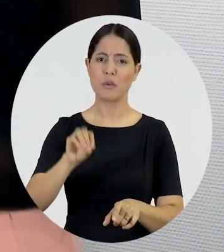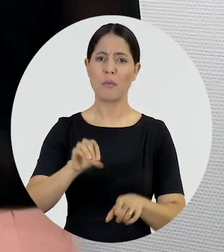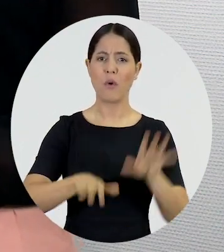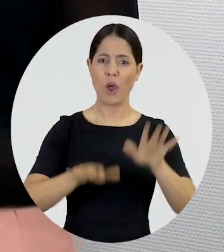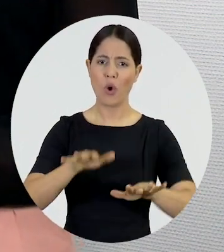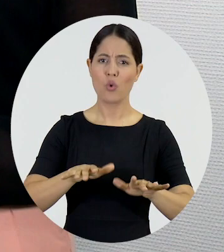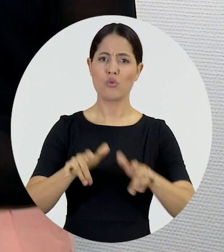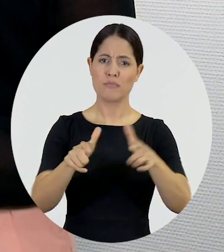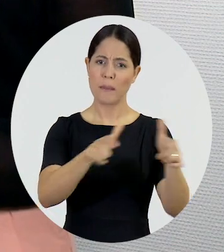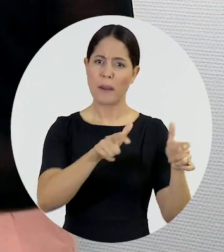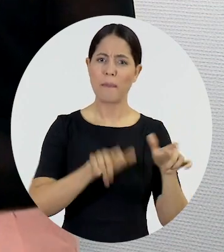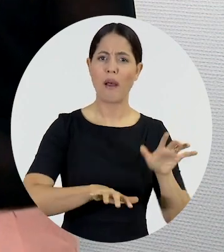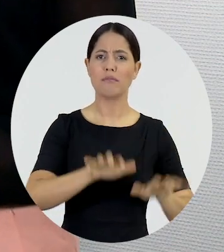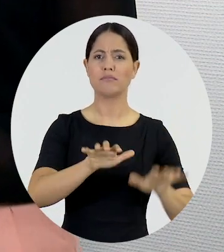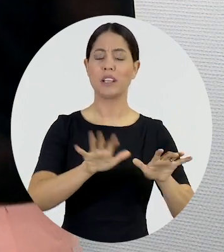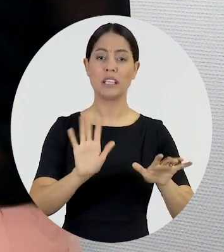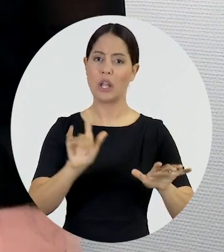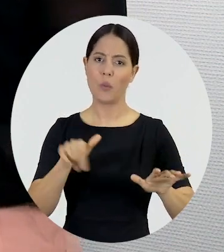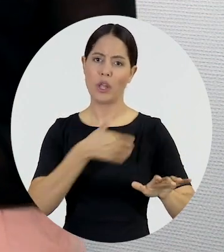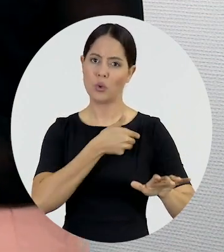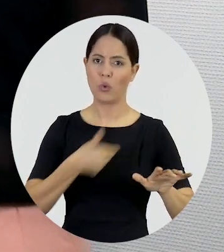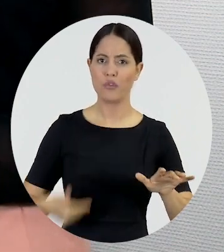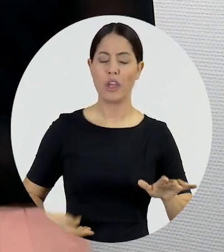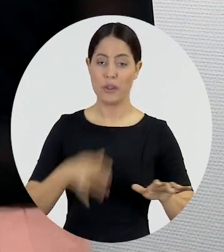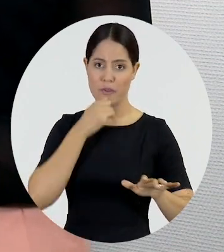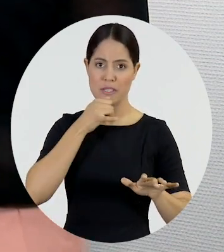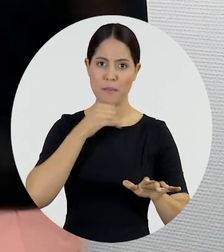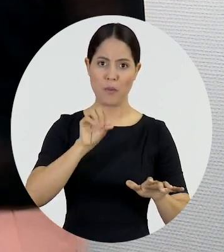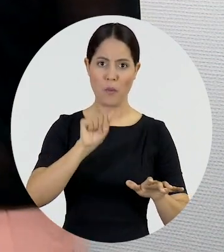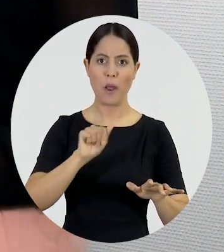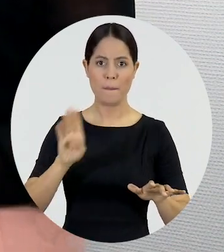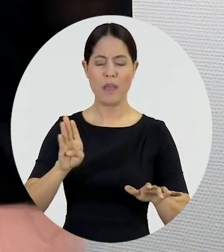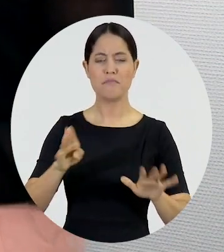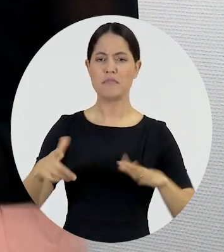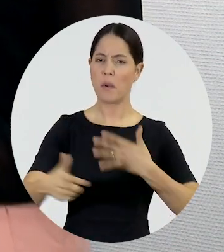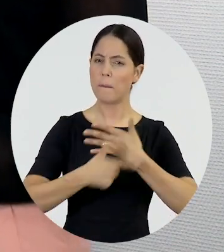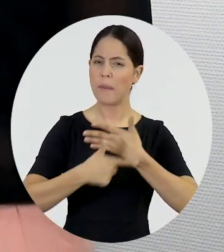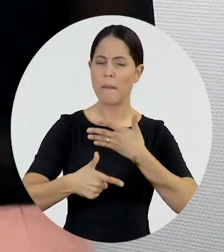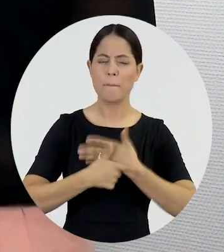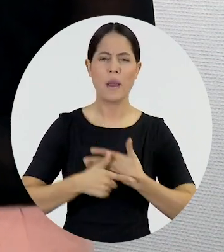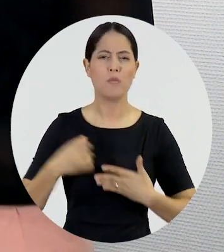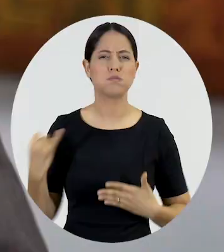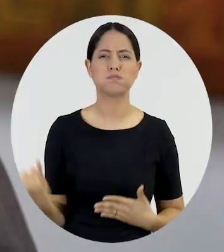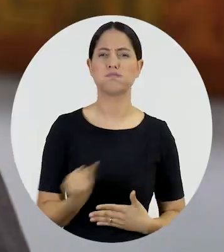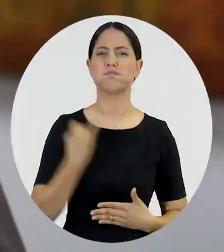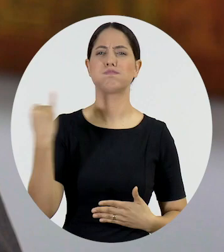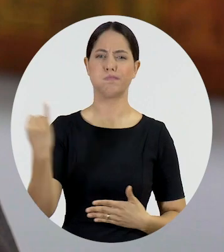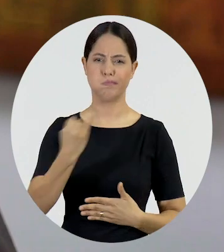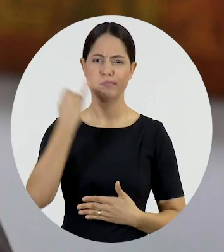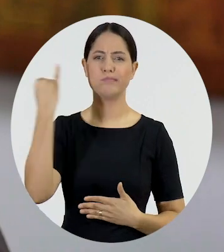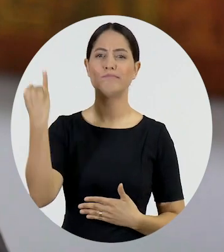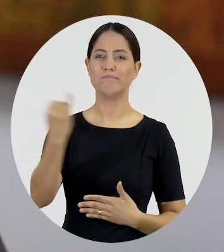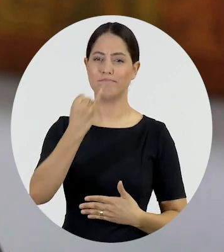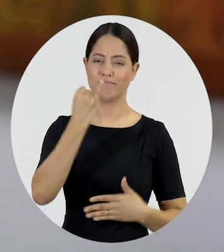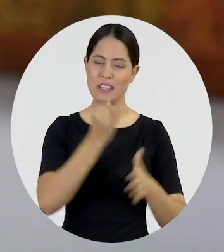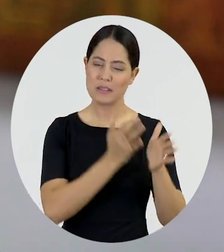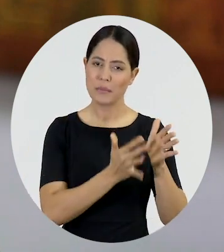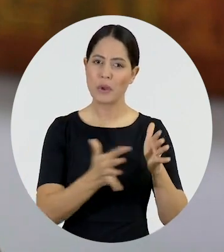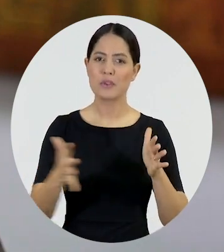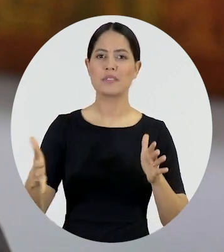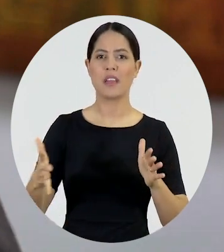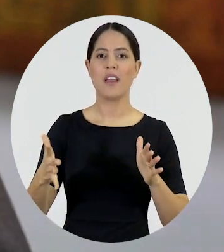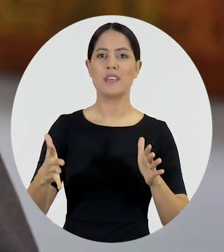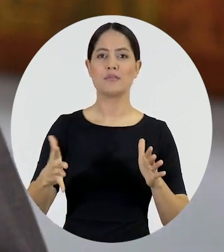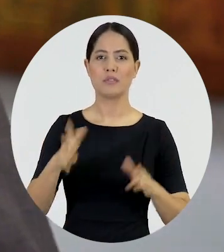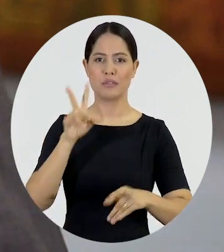podem desempenhar, e a OAB é uma delas, historicamente, pode desempenhar um papel muito importante nesse